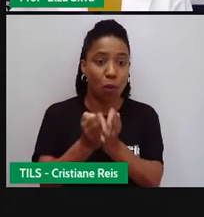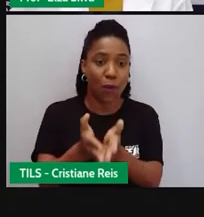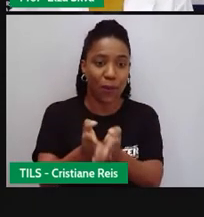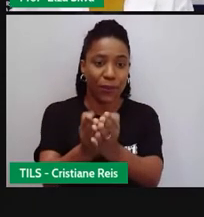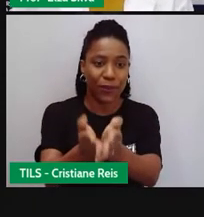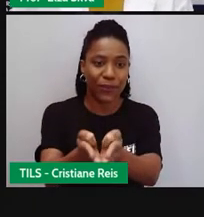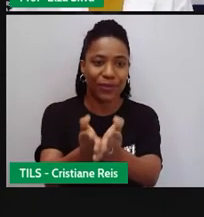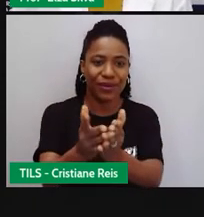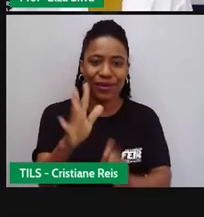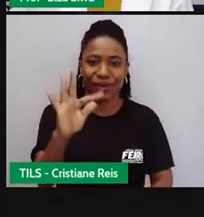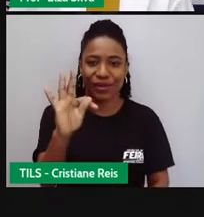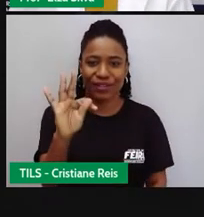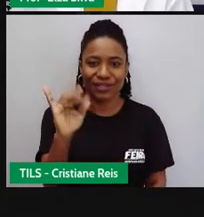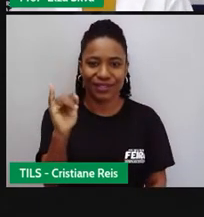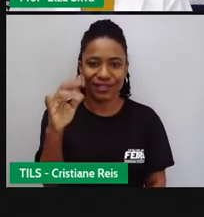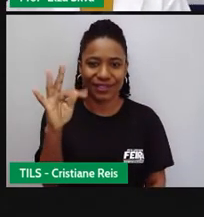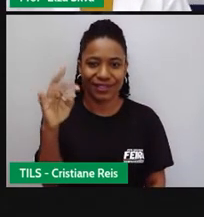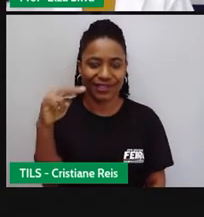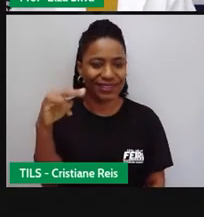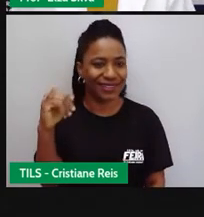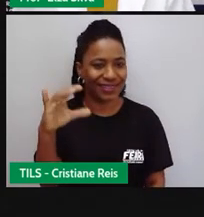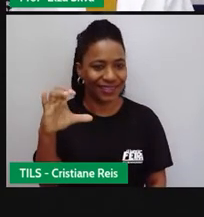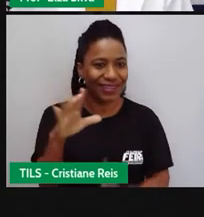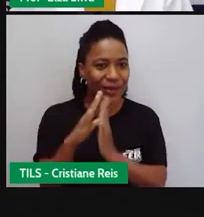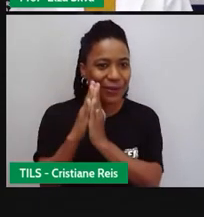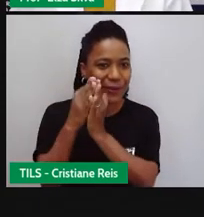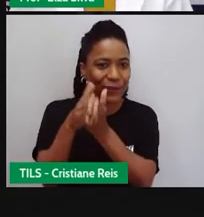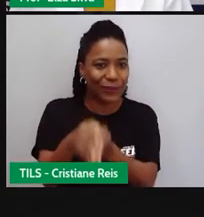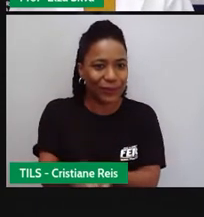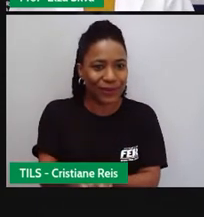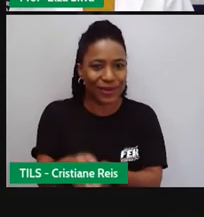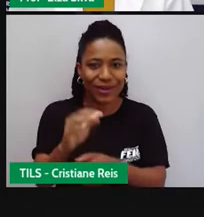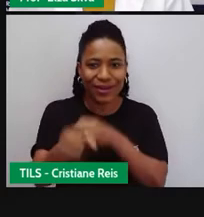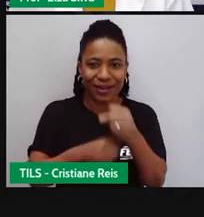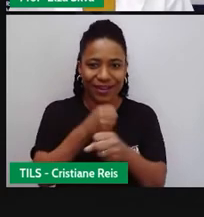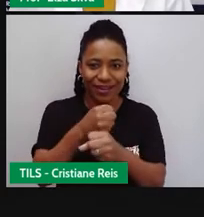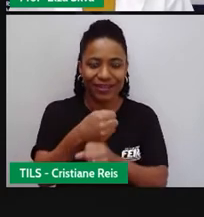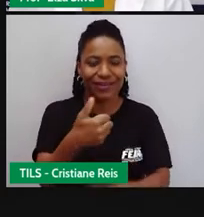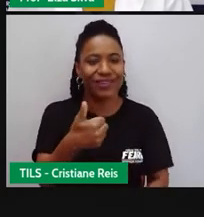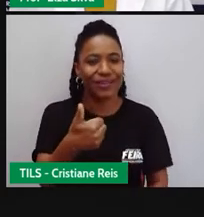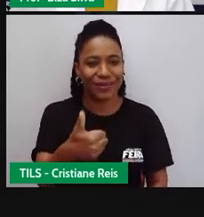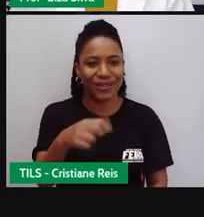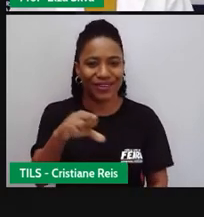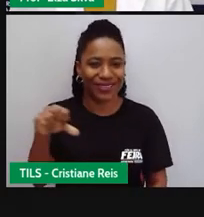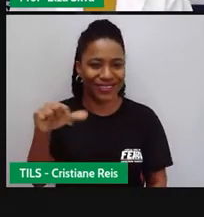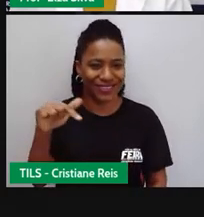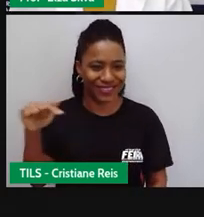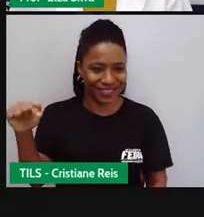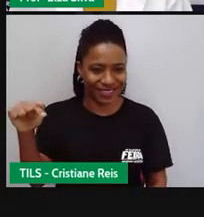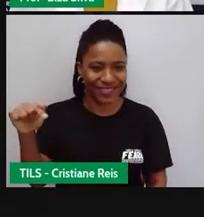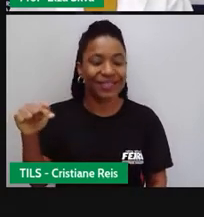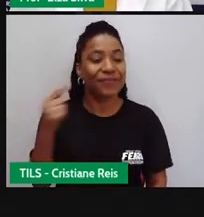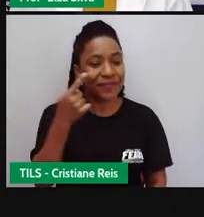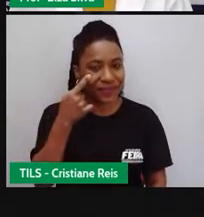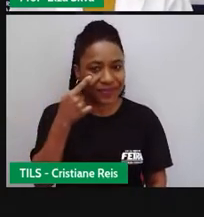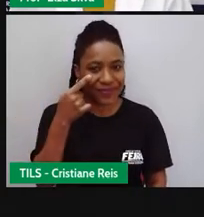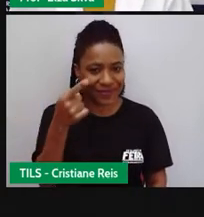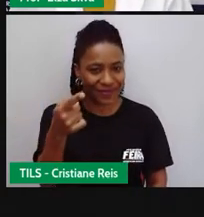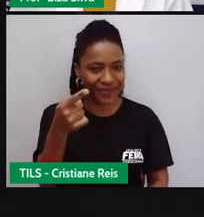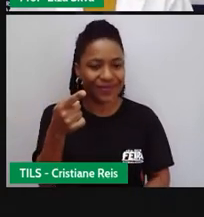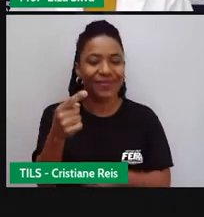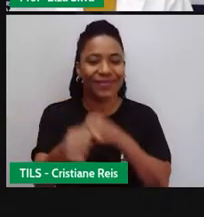ou ler um novo livro, a gente percebe coisas novas. Esse filme, Titanic, foi produzido em